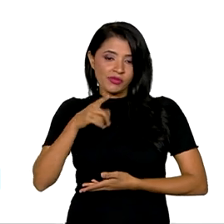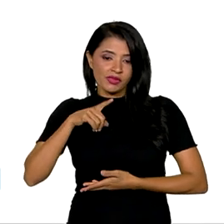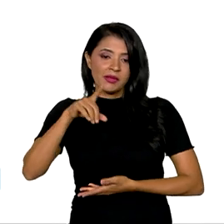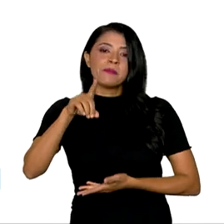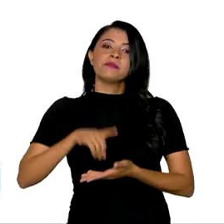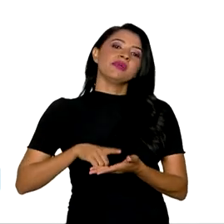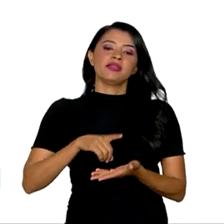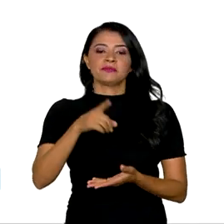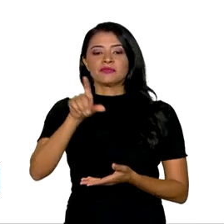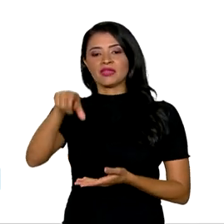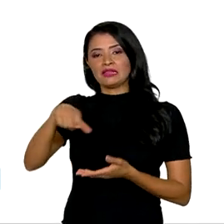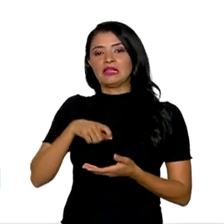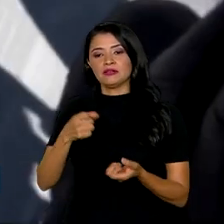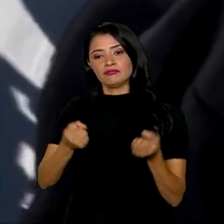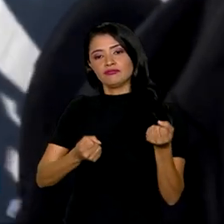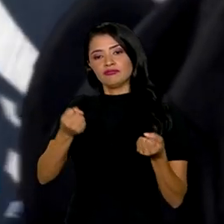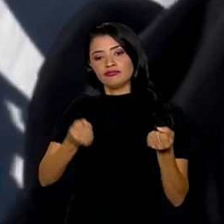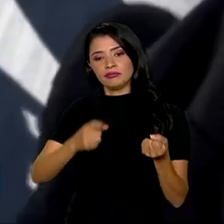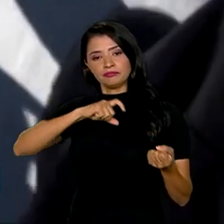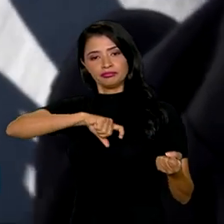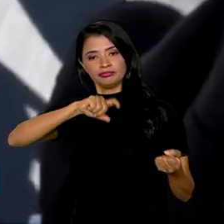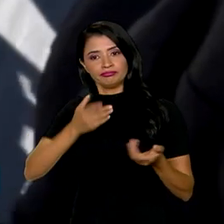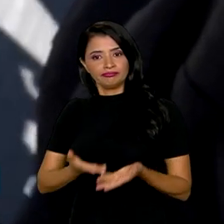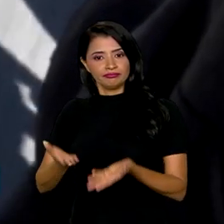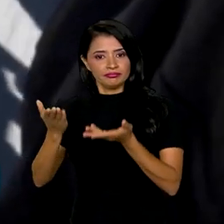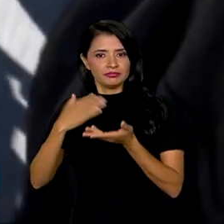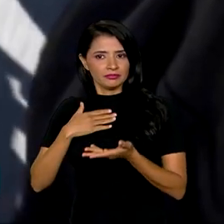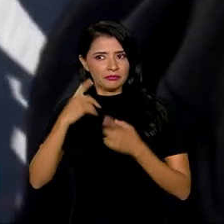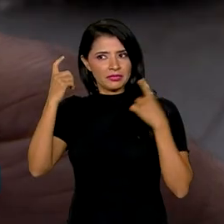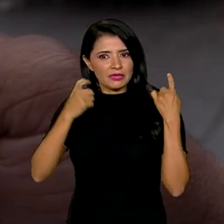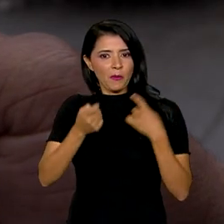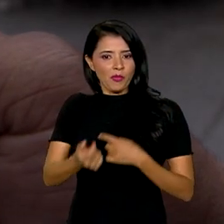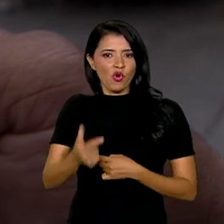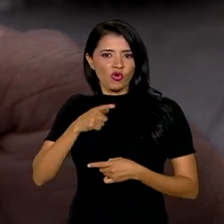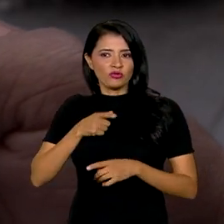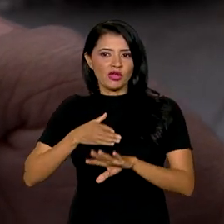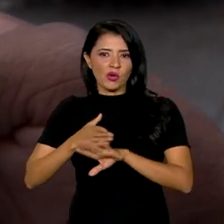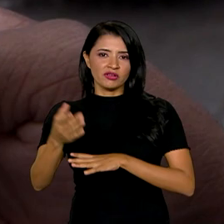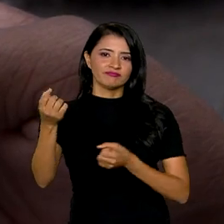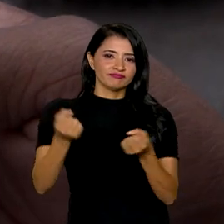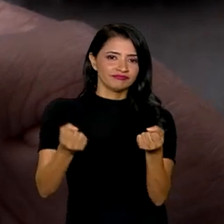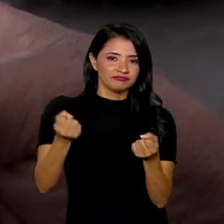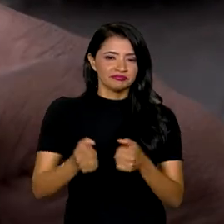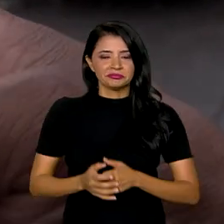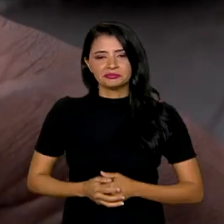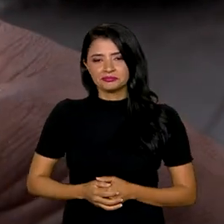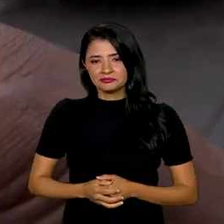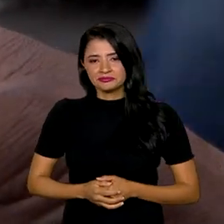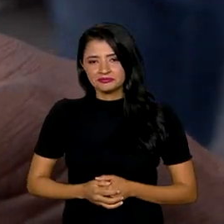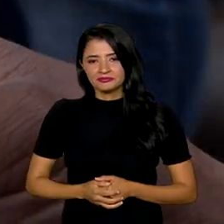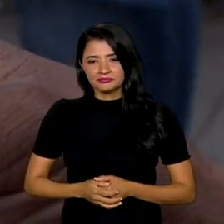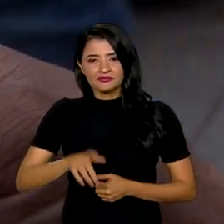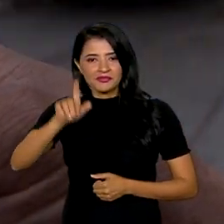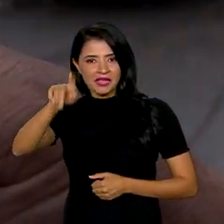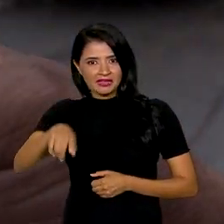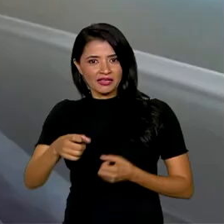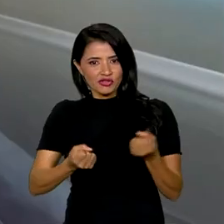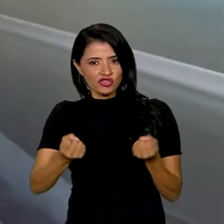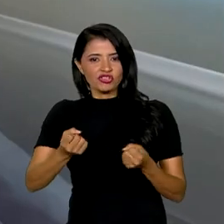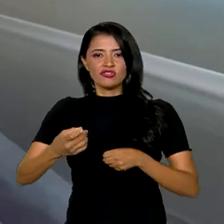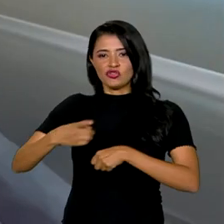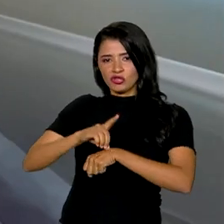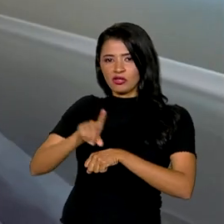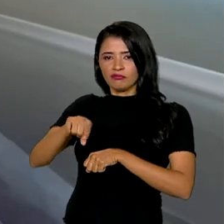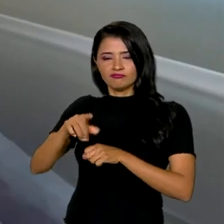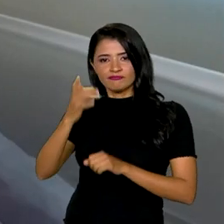Carteira Nacional de Habilitação. Uma preocupação a menos na hora de sair de casa. A carteira de motoristas digital eu acho que é a